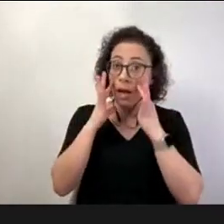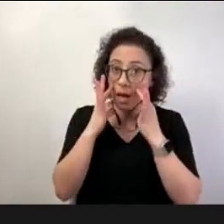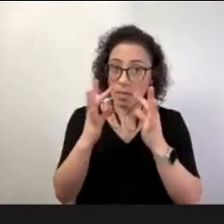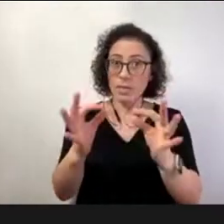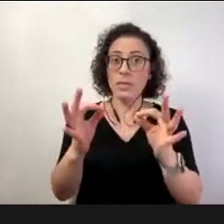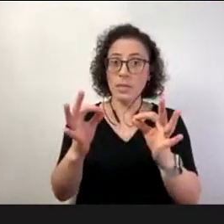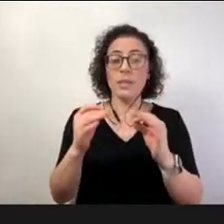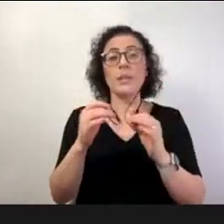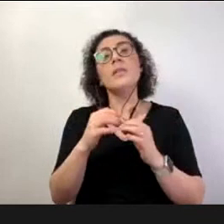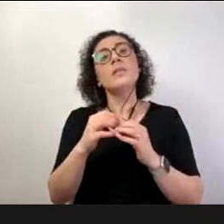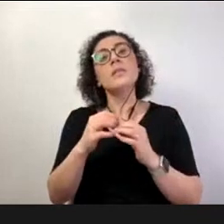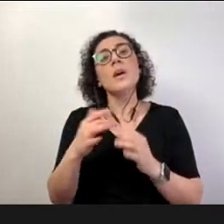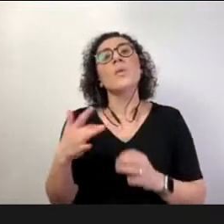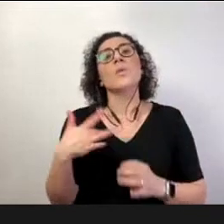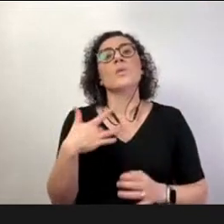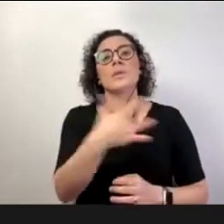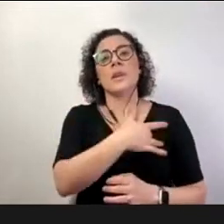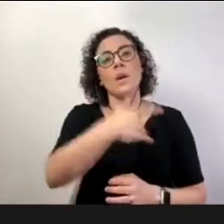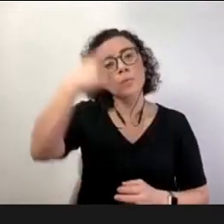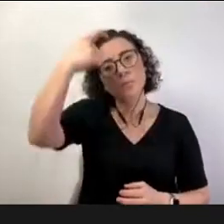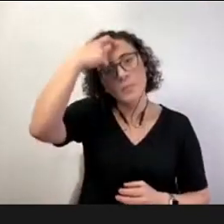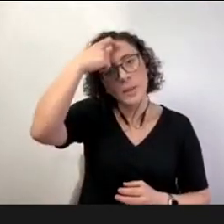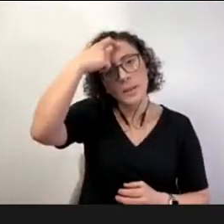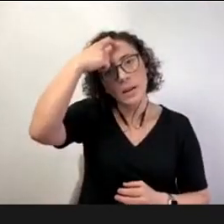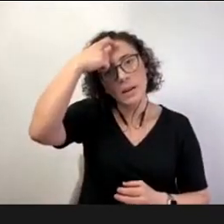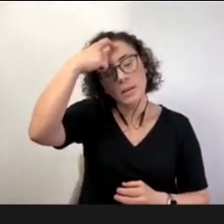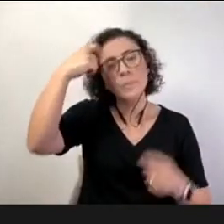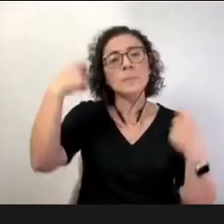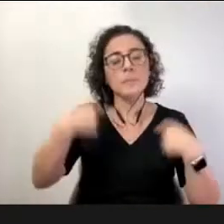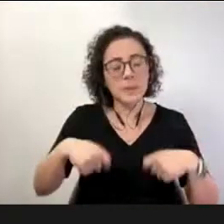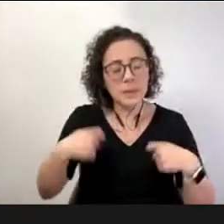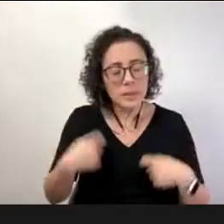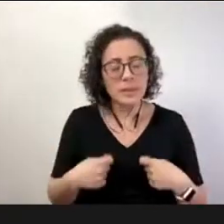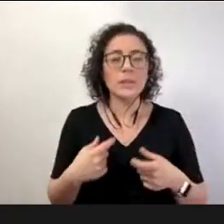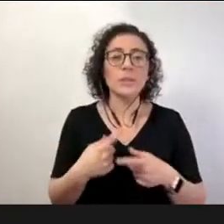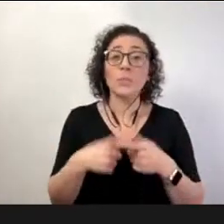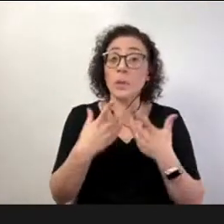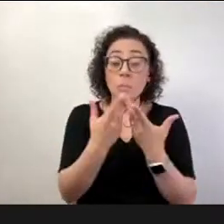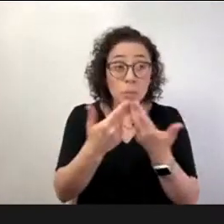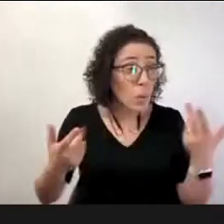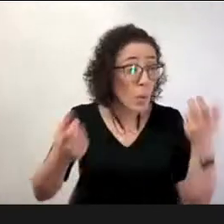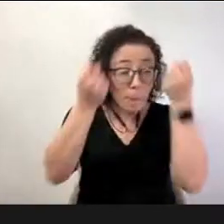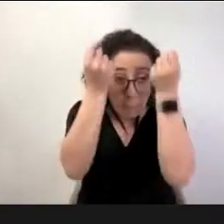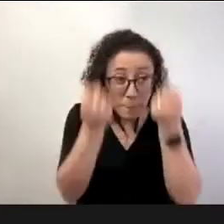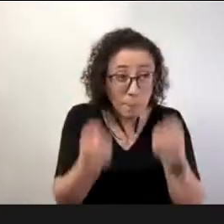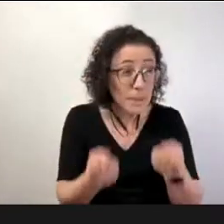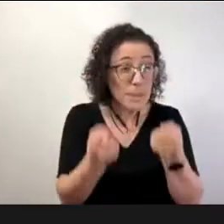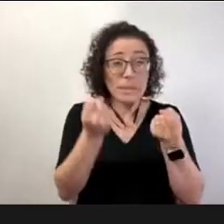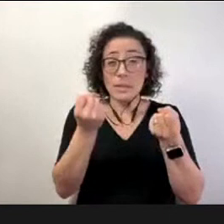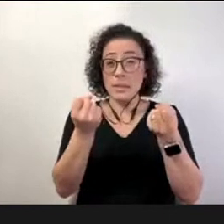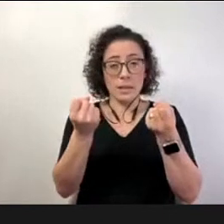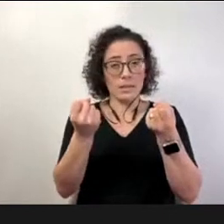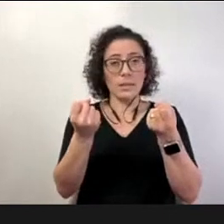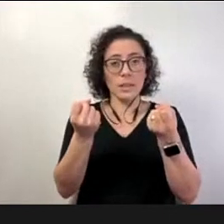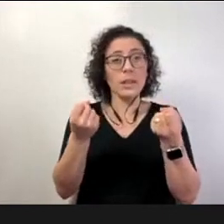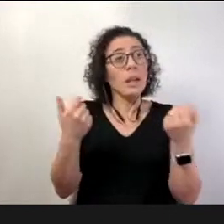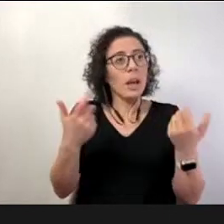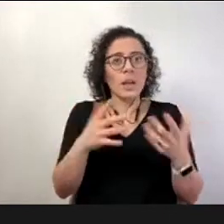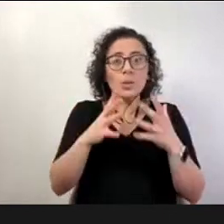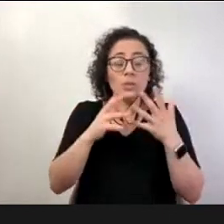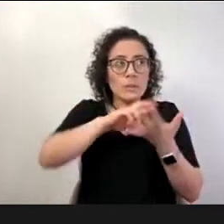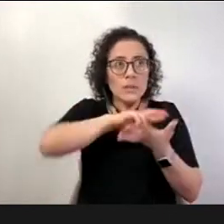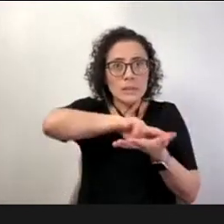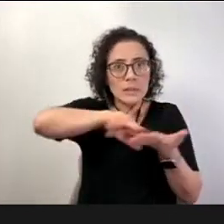escola aluno escola comunidade e ainda com tudo isso precisando manter a coesão e a coerência entre os